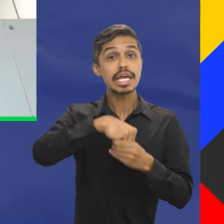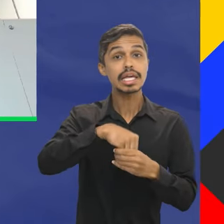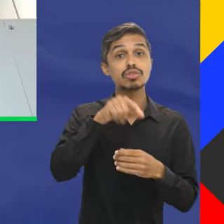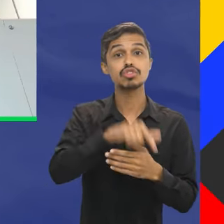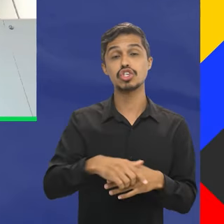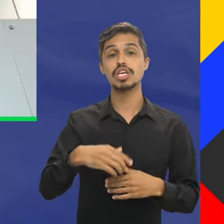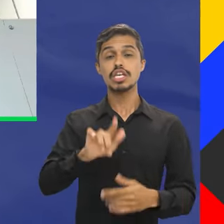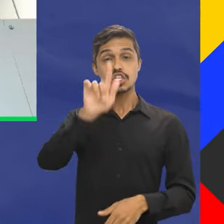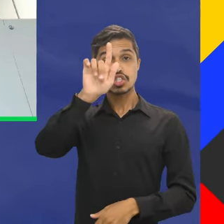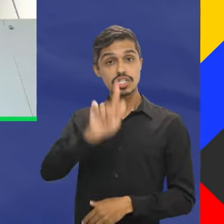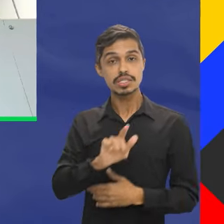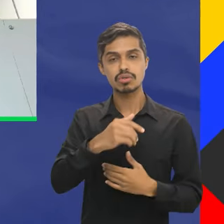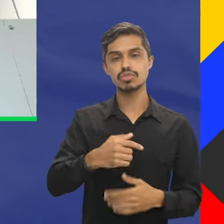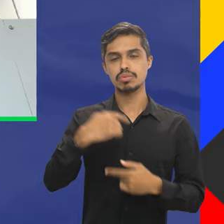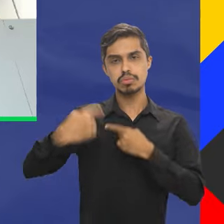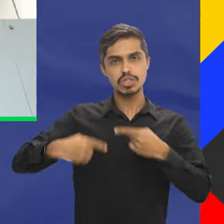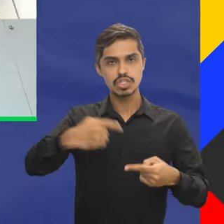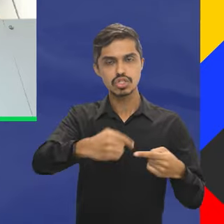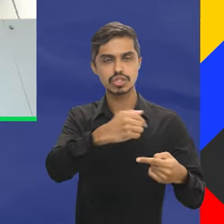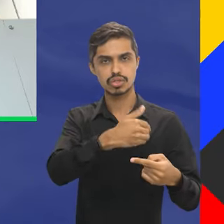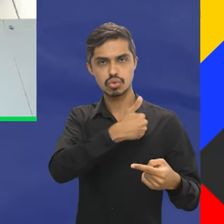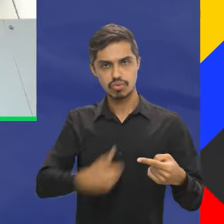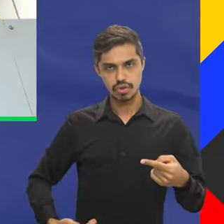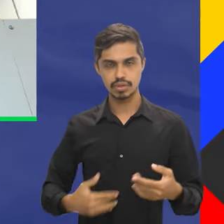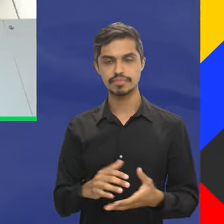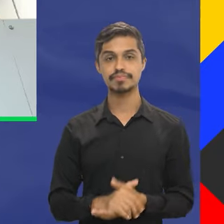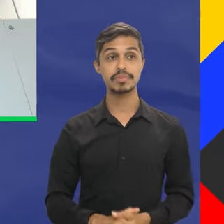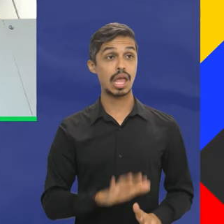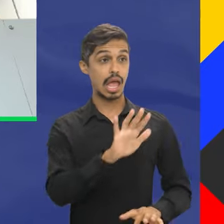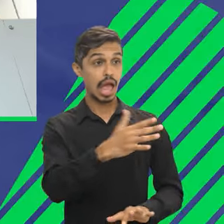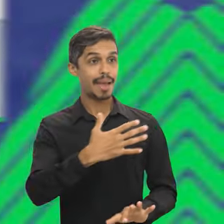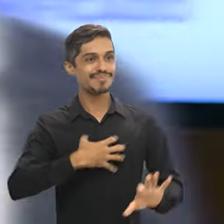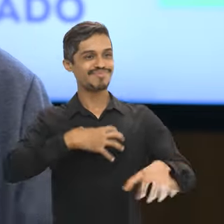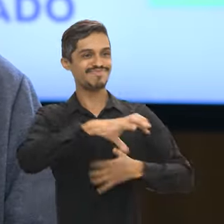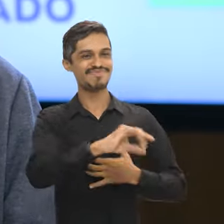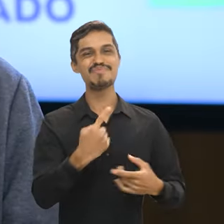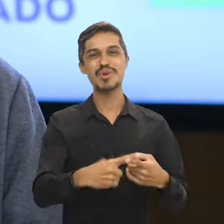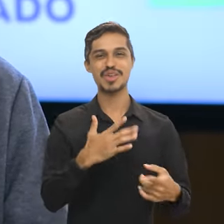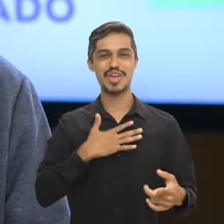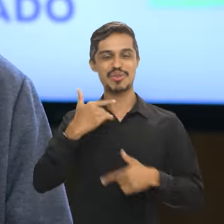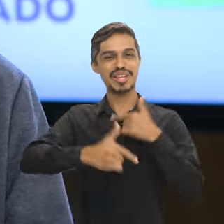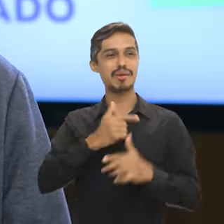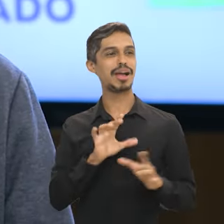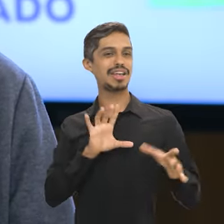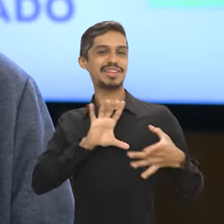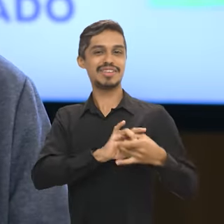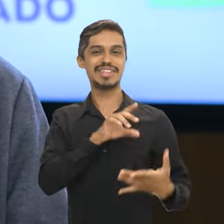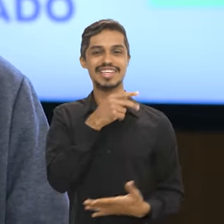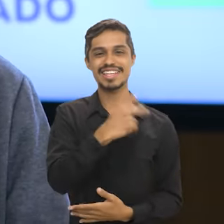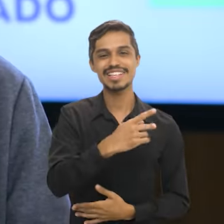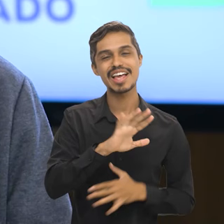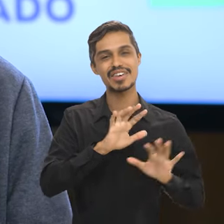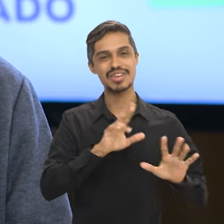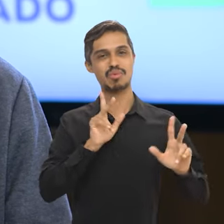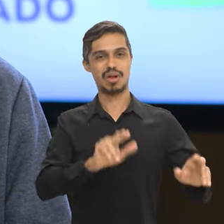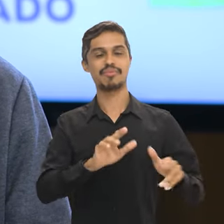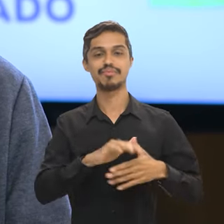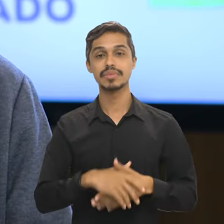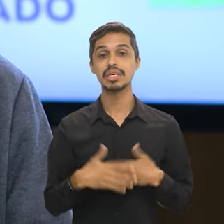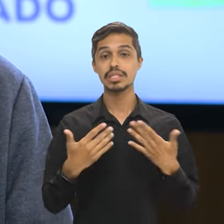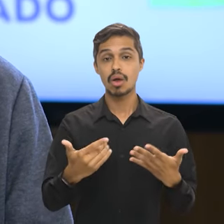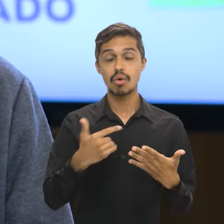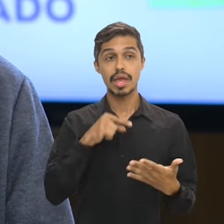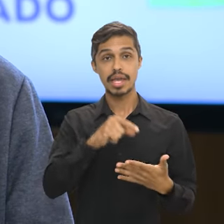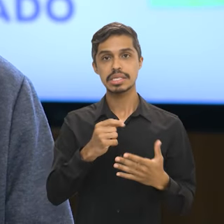e atribuições do cargo de especialista em políticas públicas e gestão governamental. Esse é o meu cargo. Eu sou um especialista em políticas